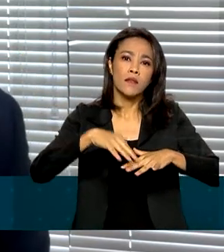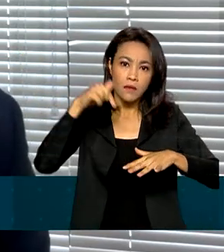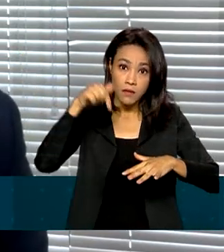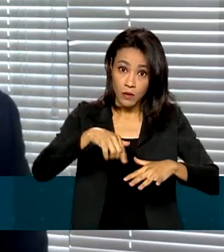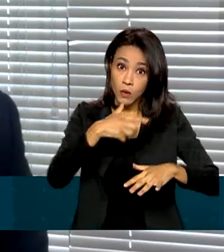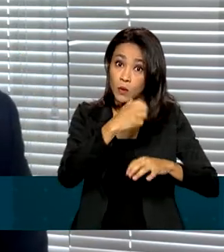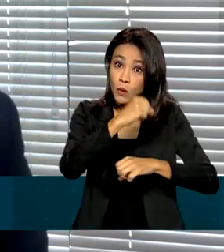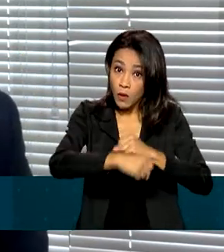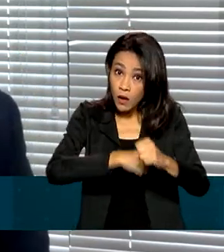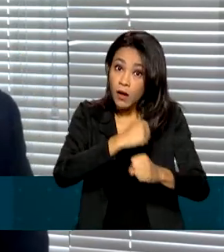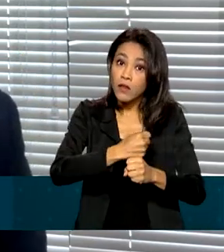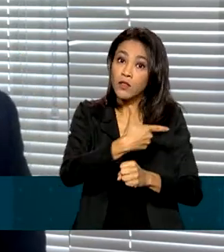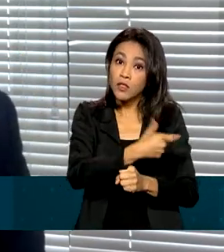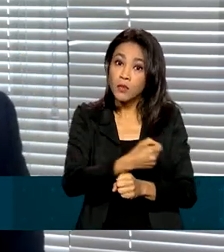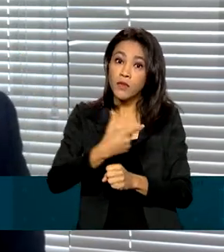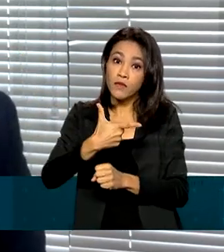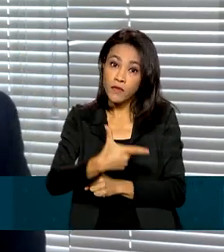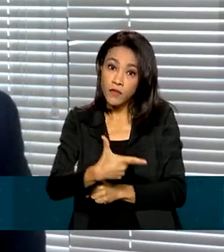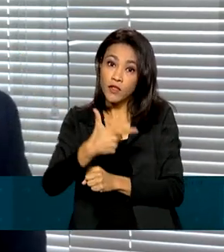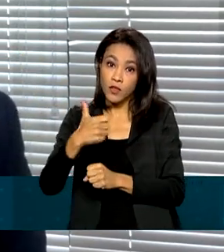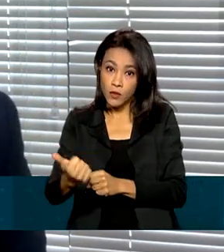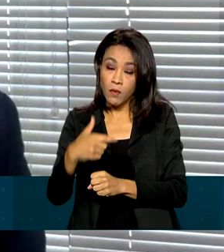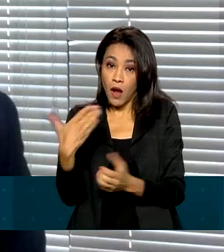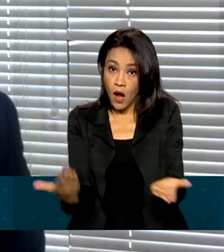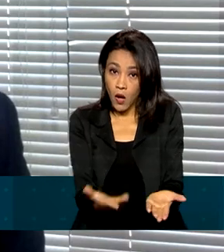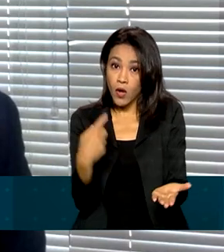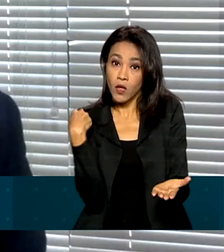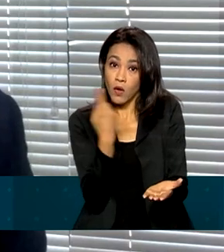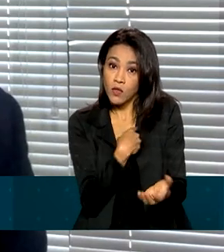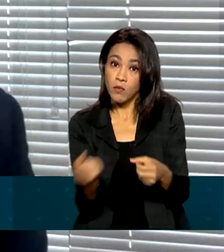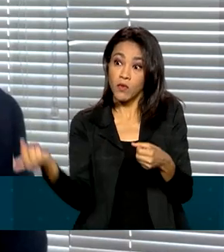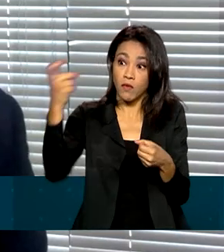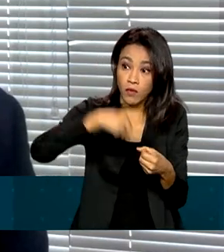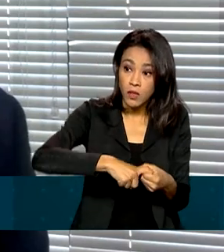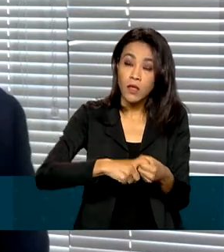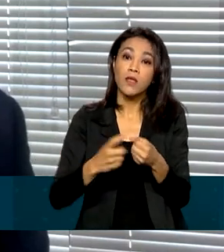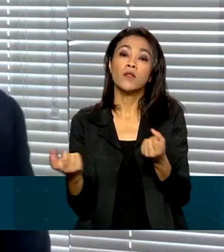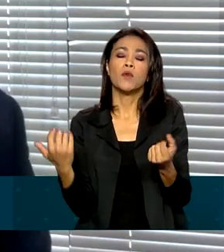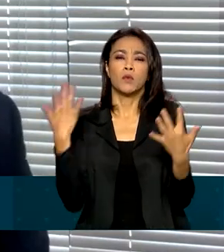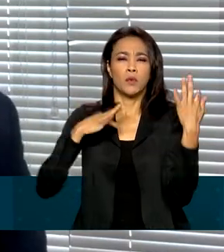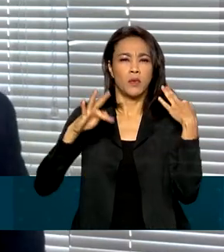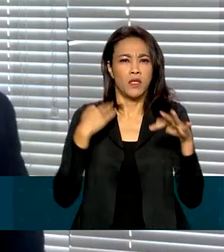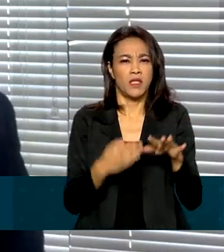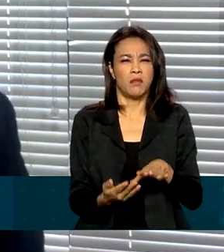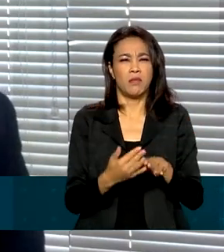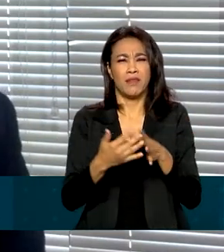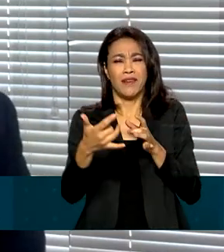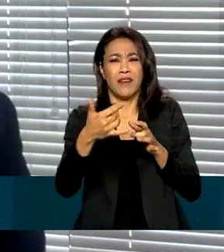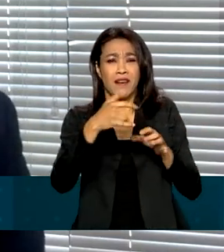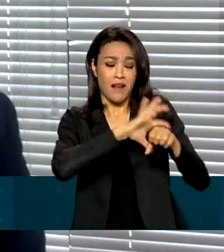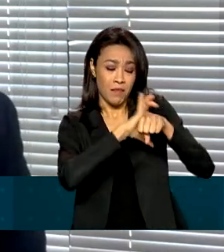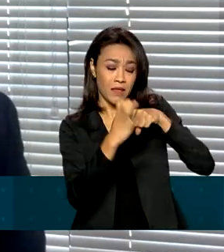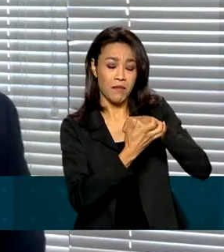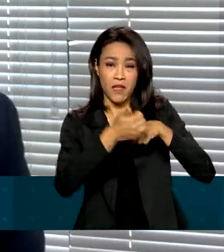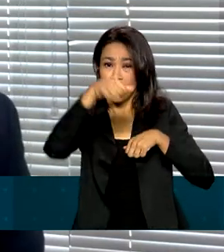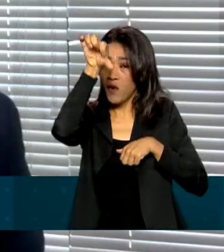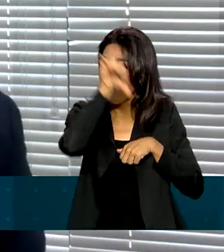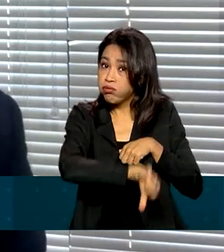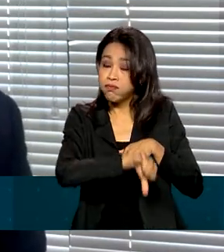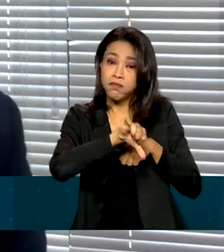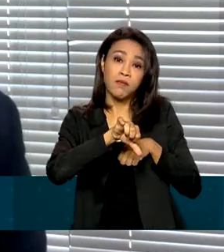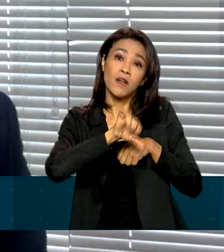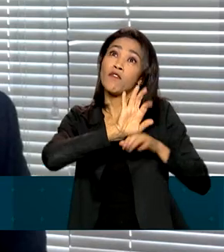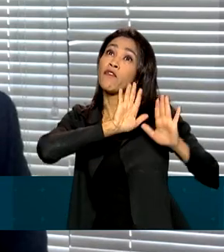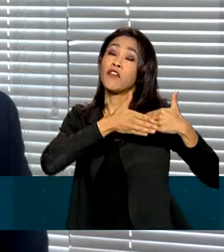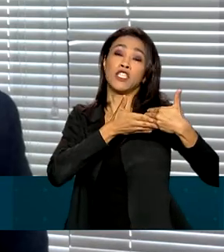Nós estamos numa retomada do turismo, saindo daquela pandemia que foi terrível, que foi o mundo inteiro, tivemos as fronteiras